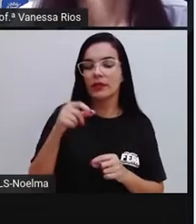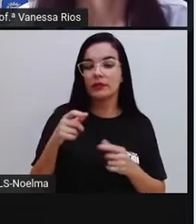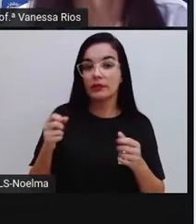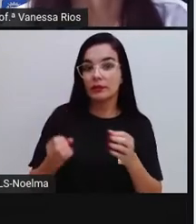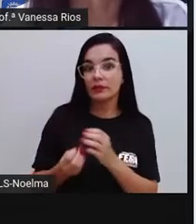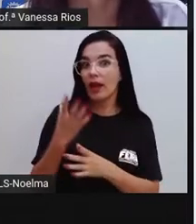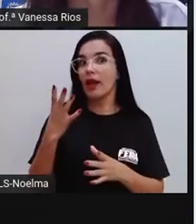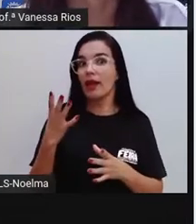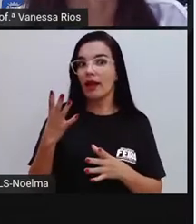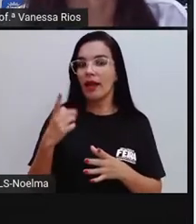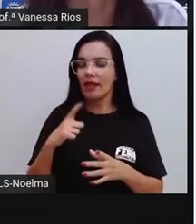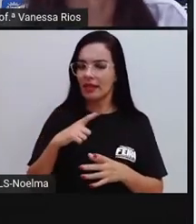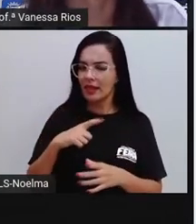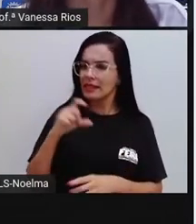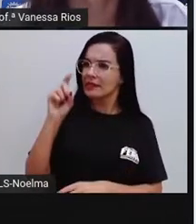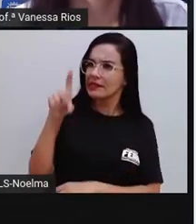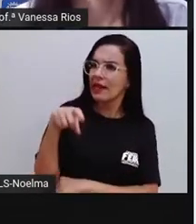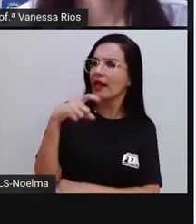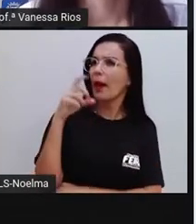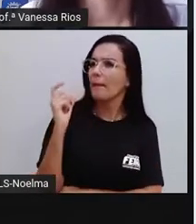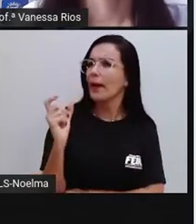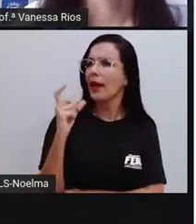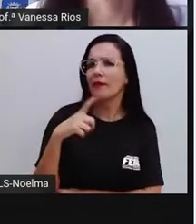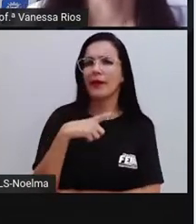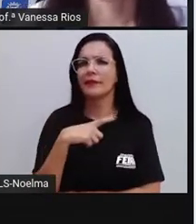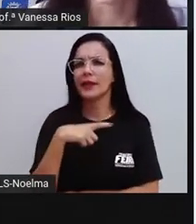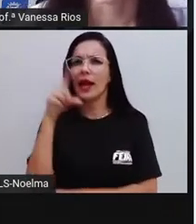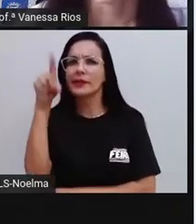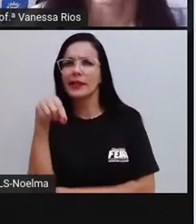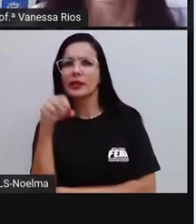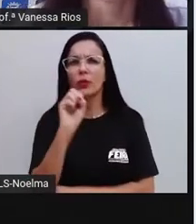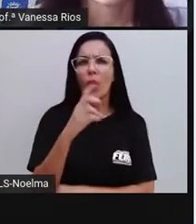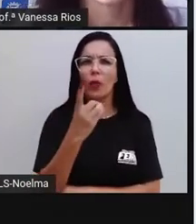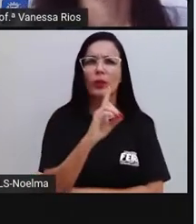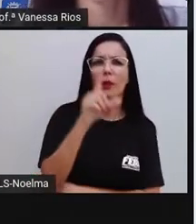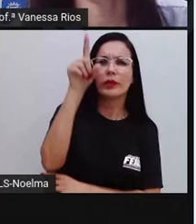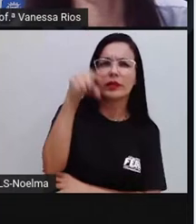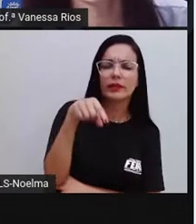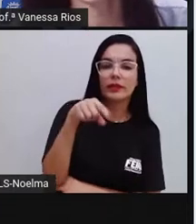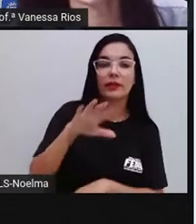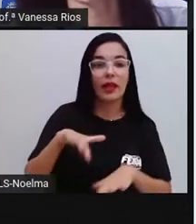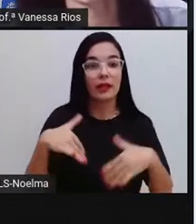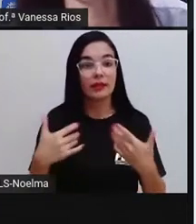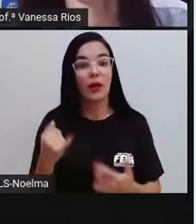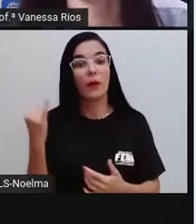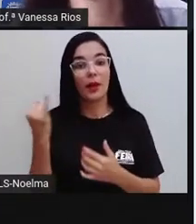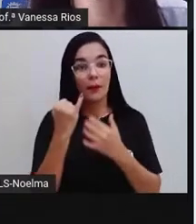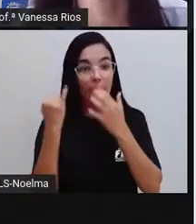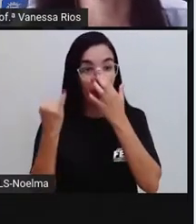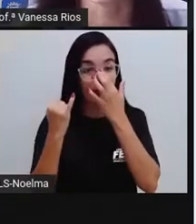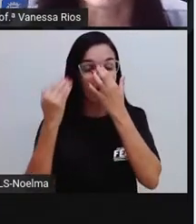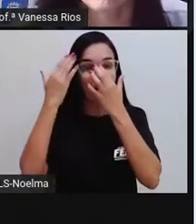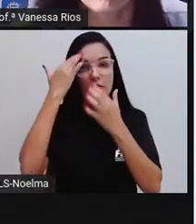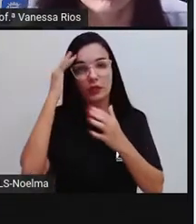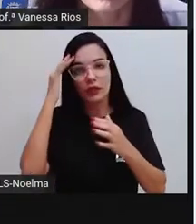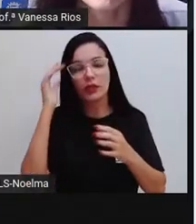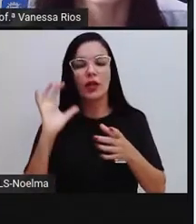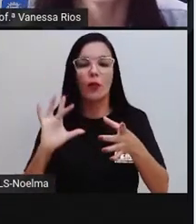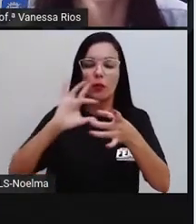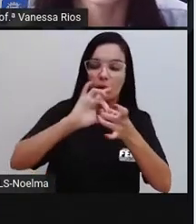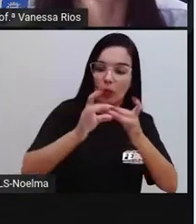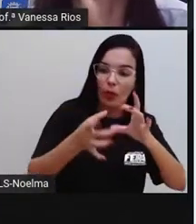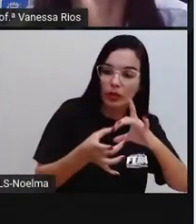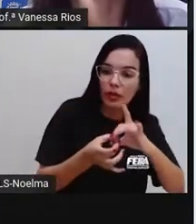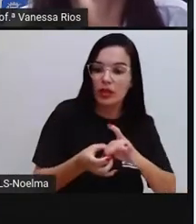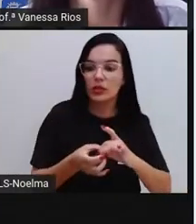Será que essa palavra tem acento ou não tem acento? E aí é importante entender esse contexto, não é?